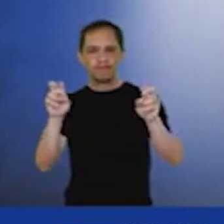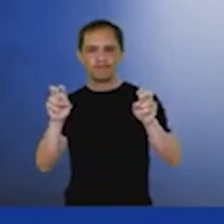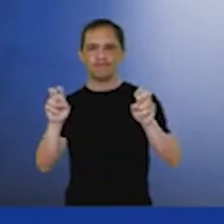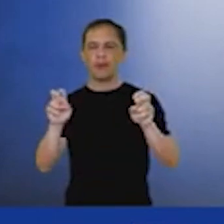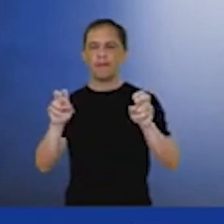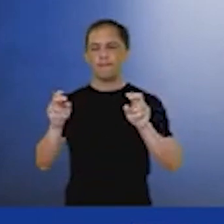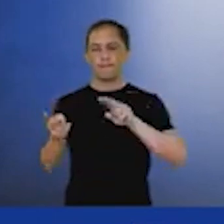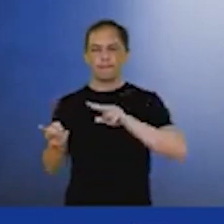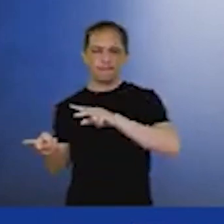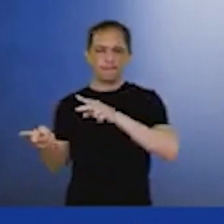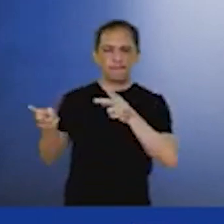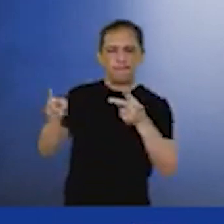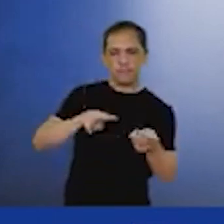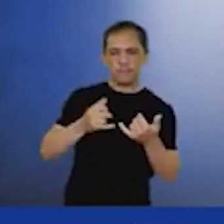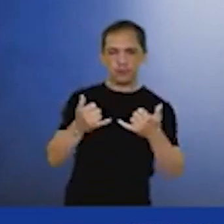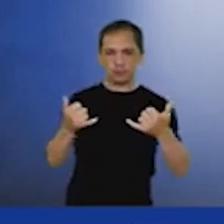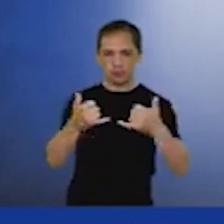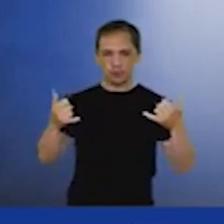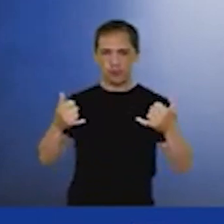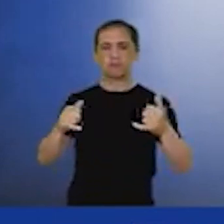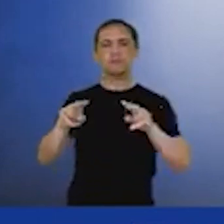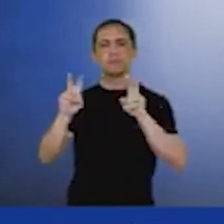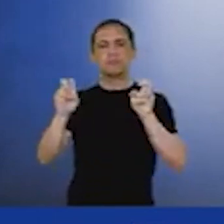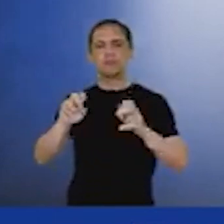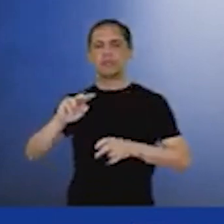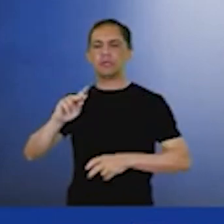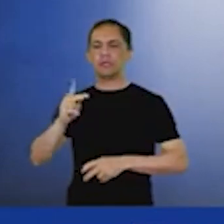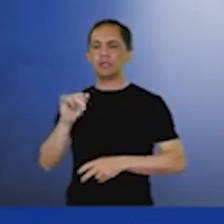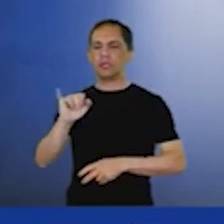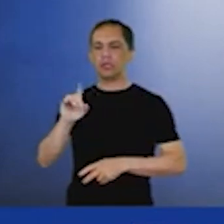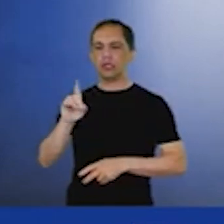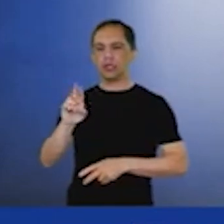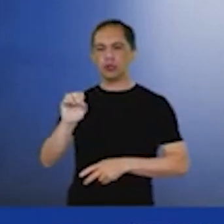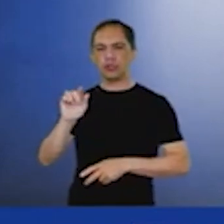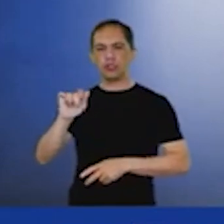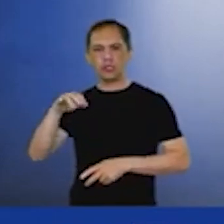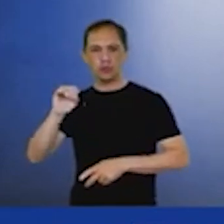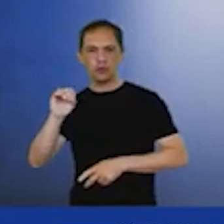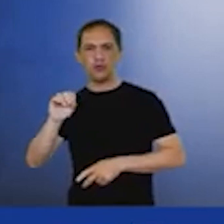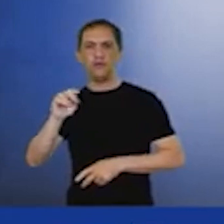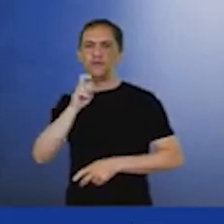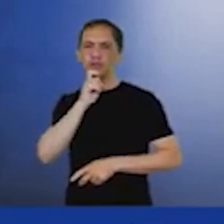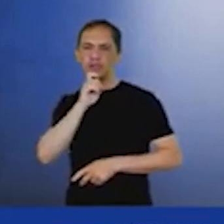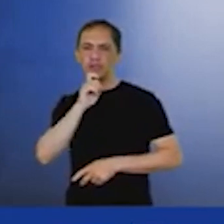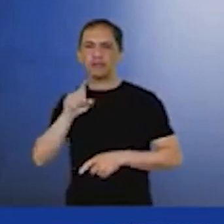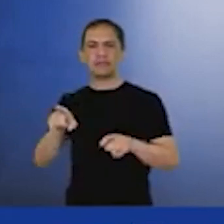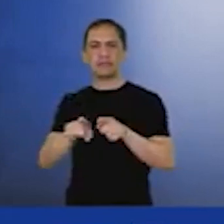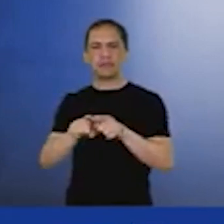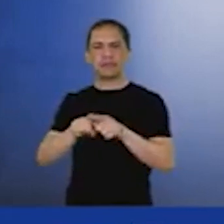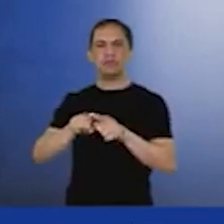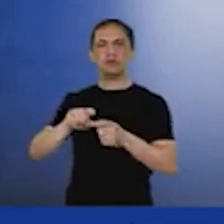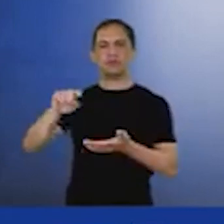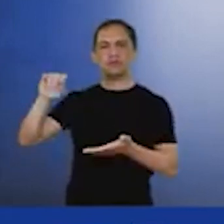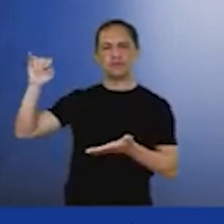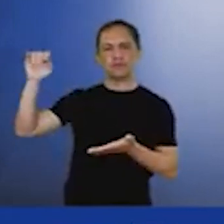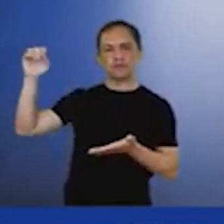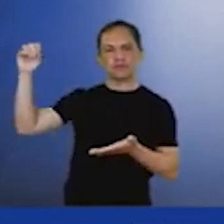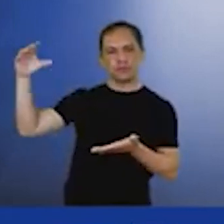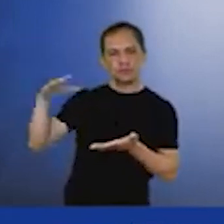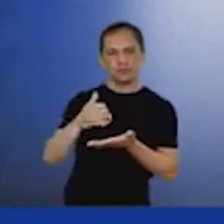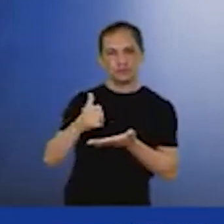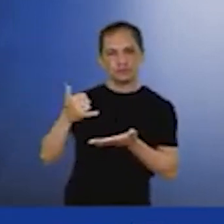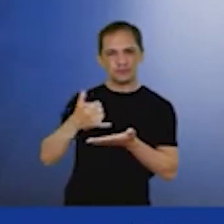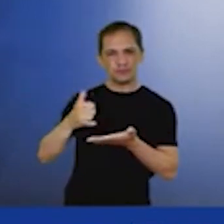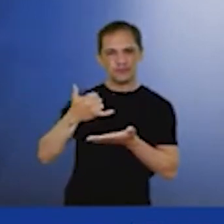muito tem se discutido sobre hidrogênio verde, eólica onshore, eólica offshore, solar, só que a gente não